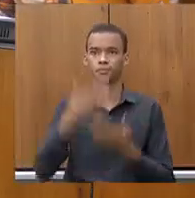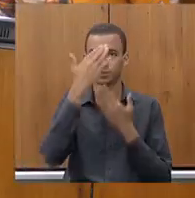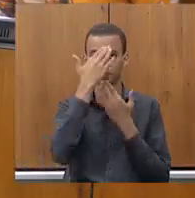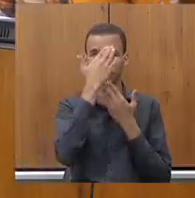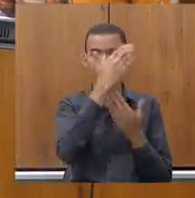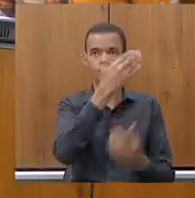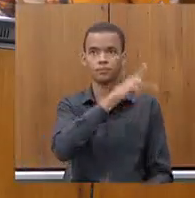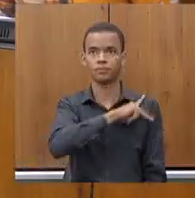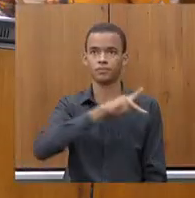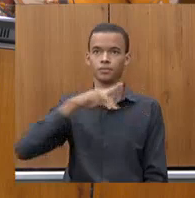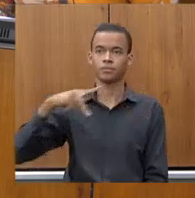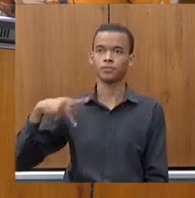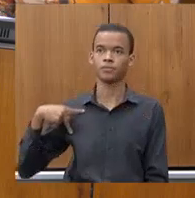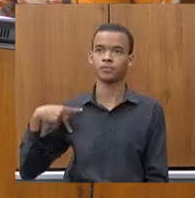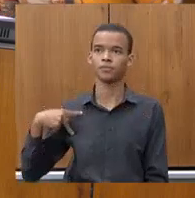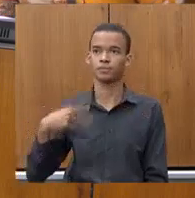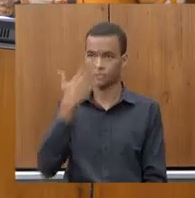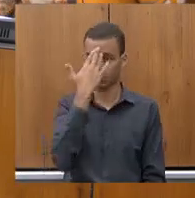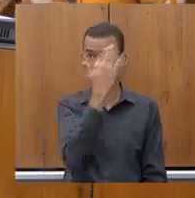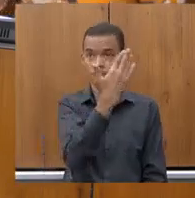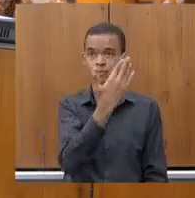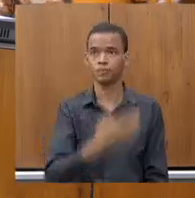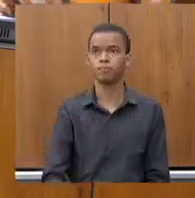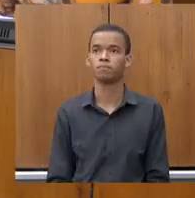presidente. Obrigada.